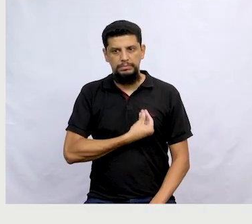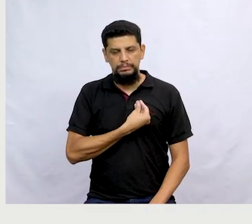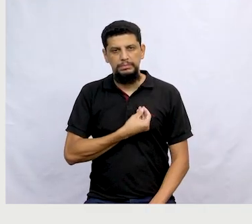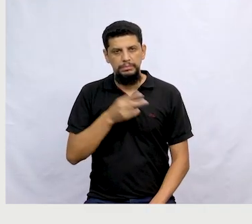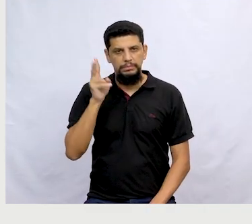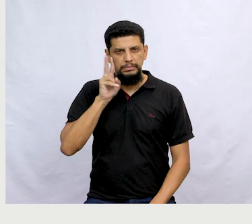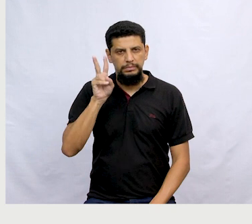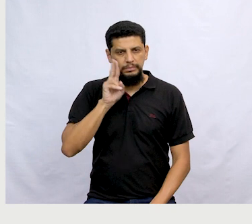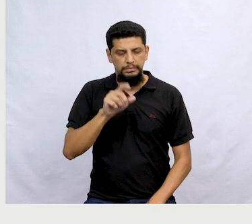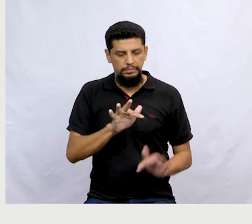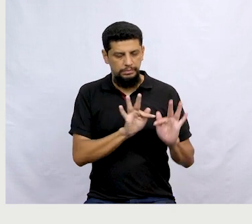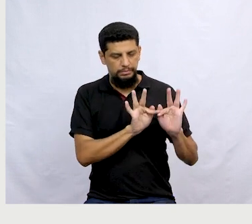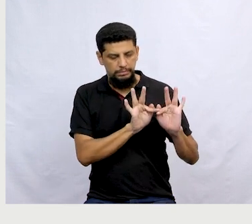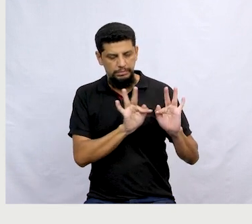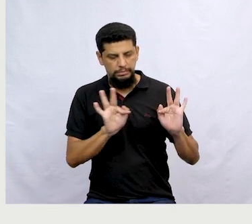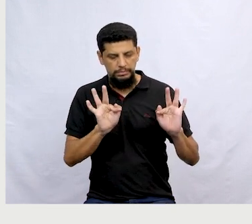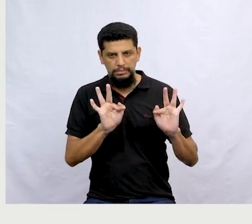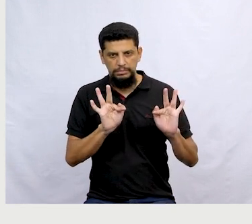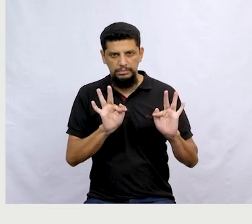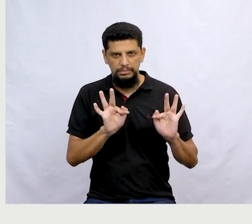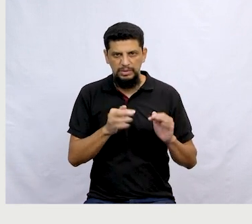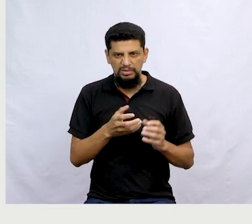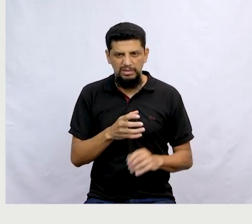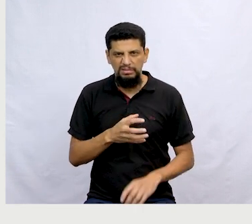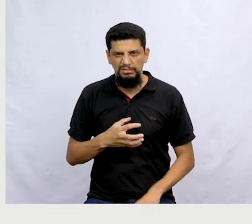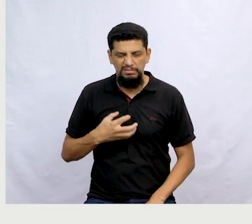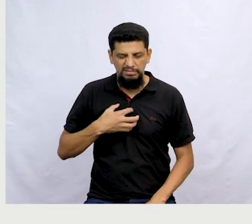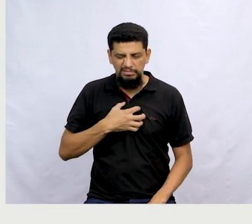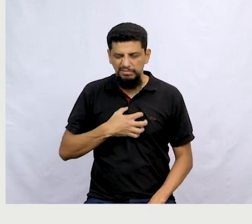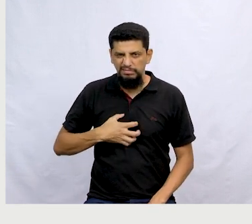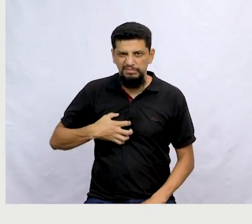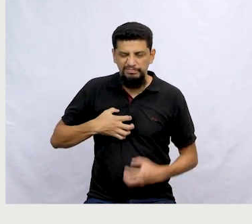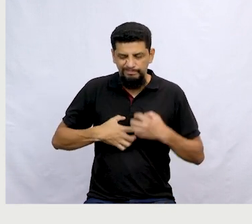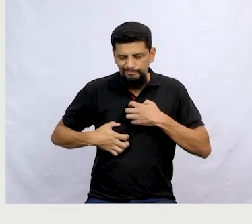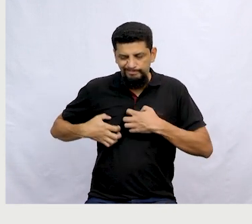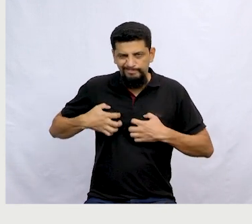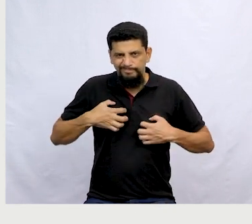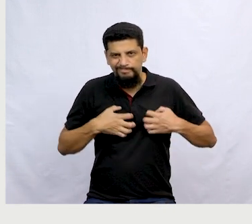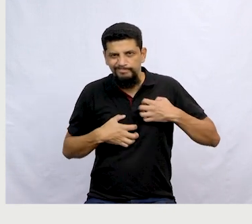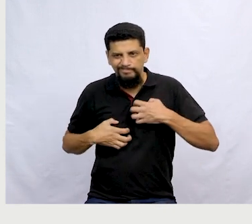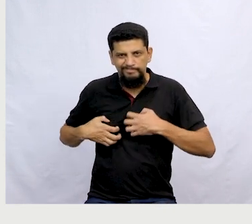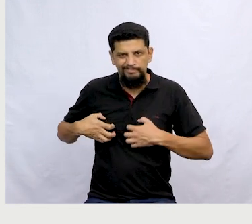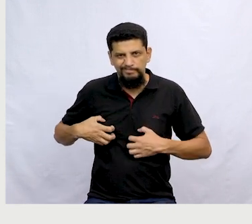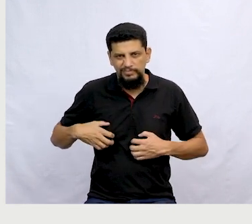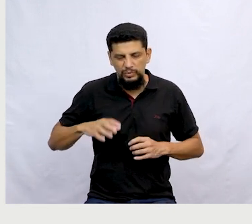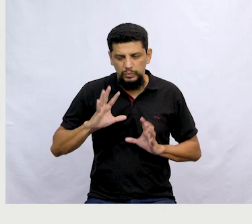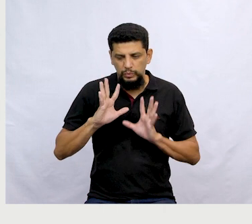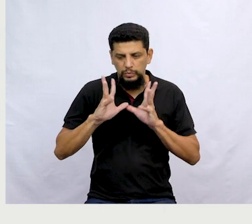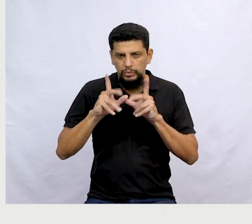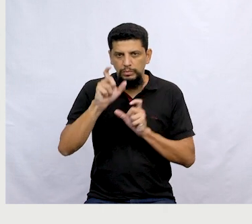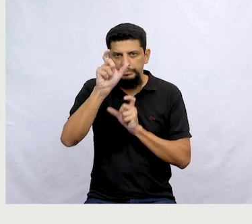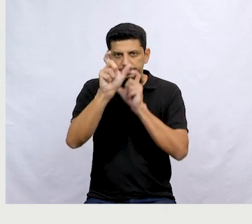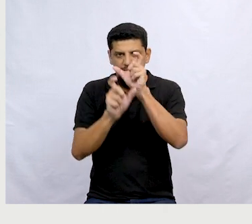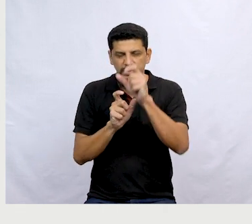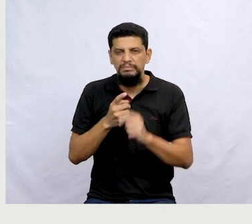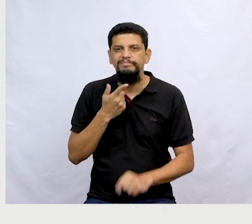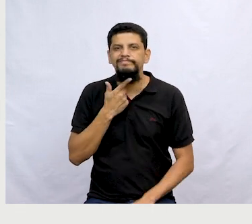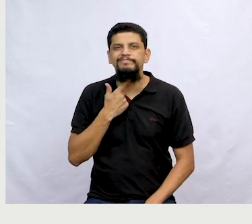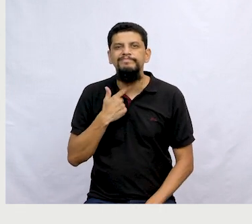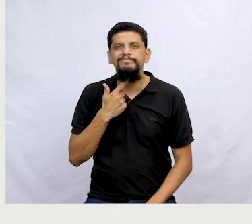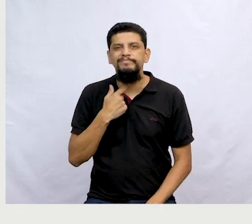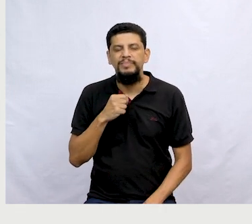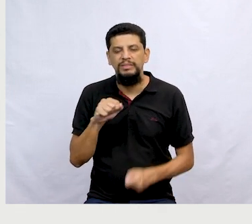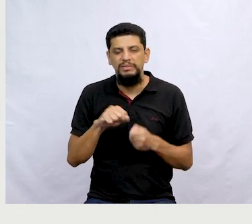Lembra que tinha uma frase assim, o desencanto pairava no ar, né? Então, tinha um desencanto total, sem vontade de fazer nada, né?